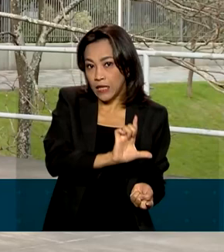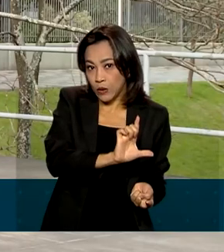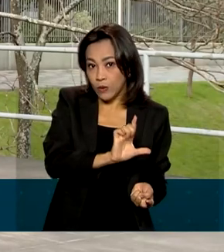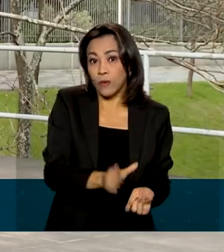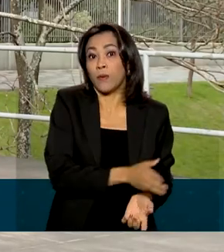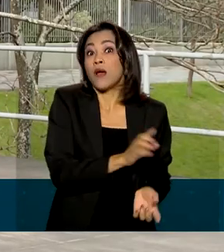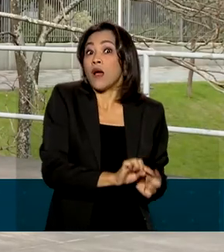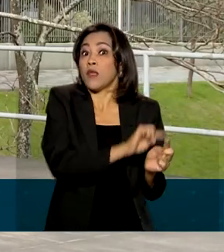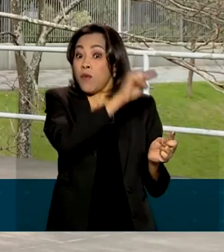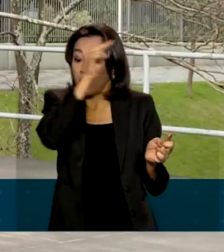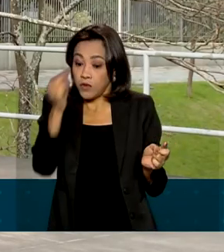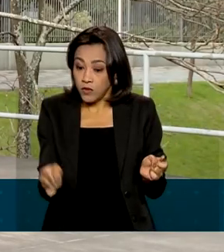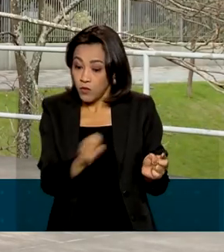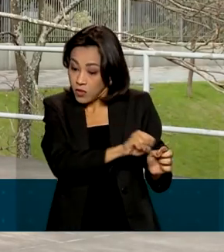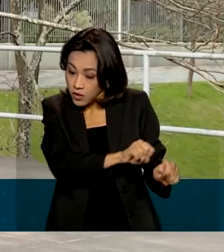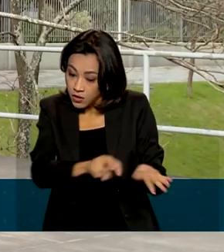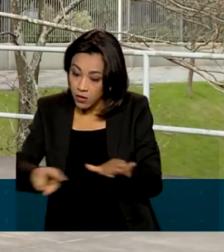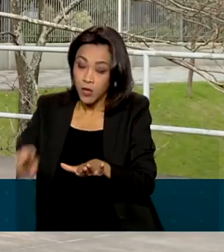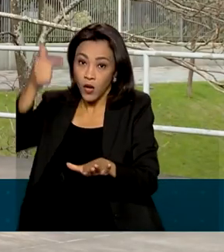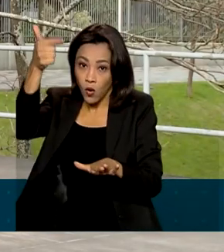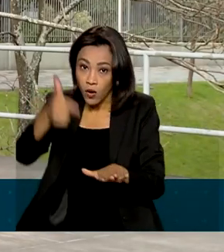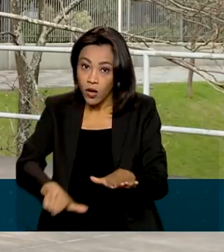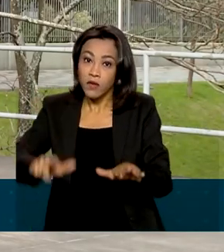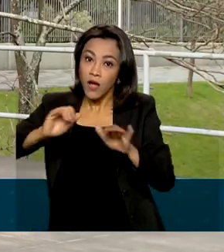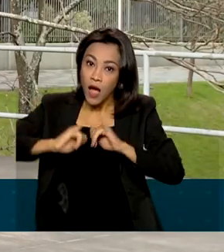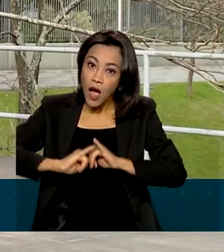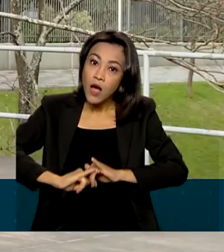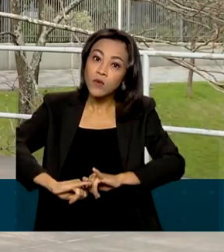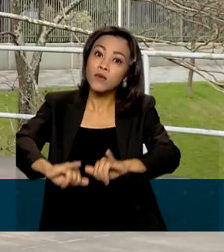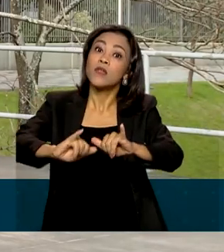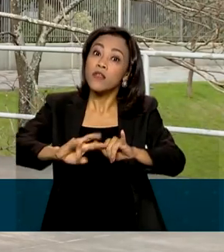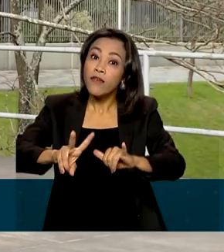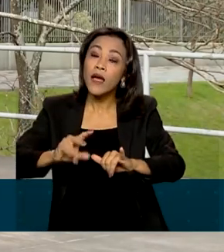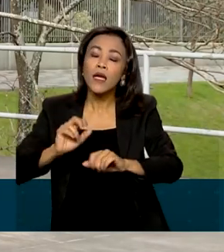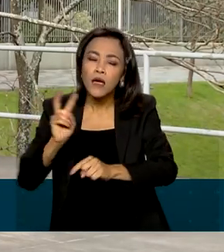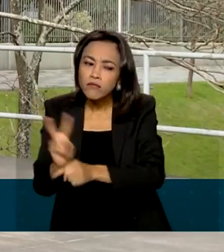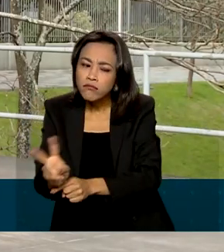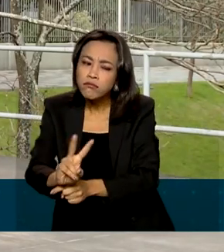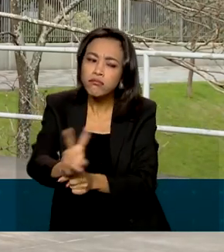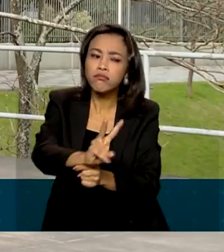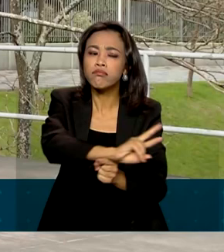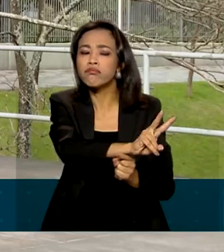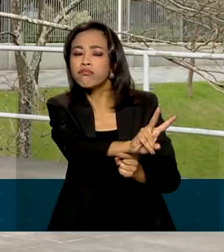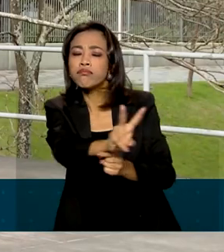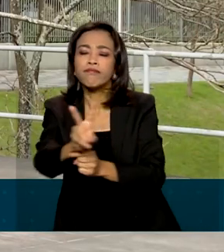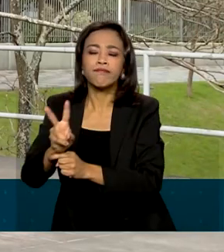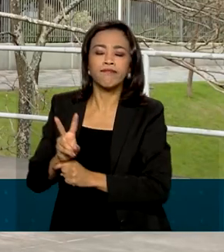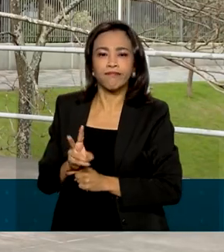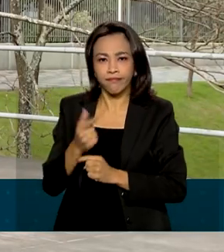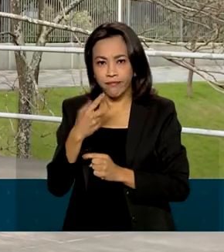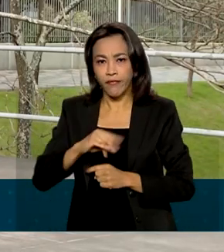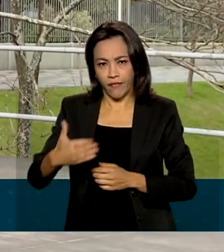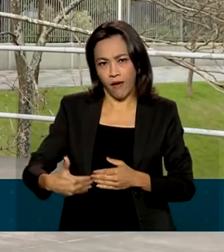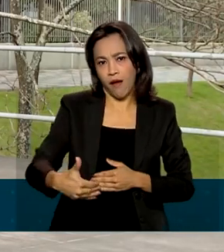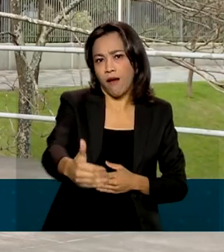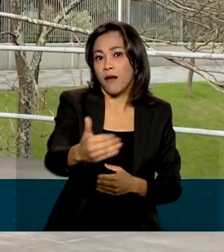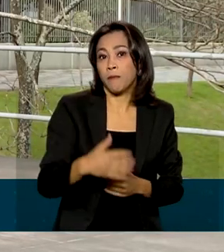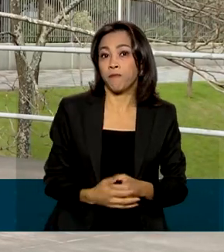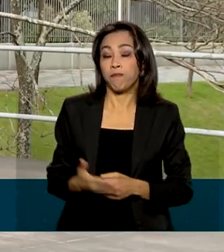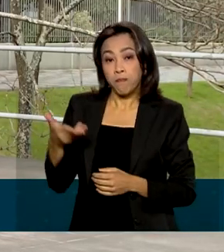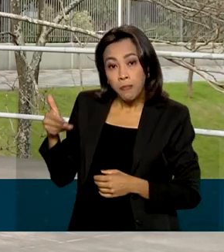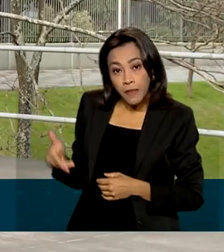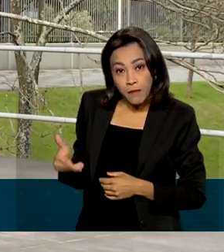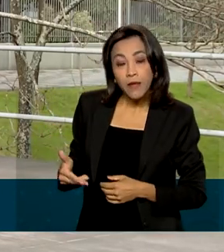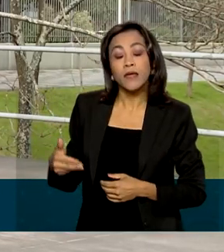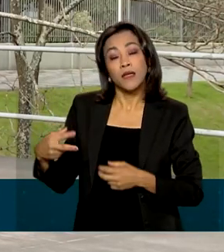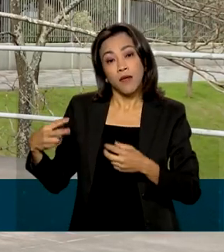depois da Petrobras anunciar que vai supervisionar a alteração de preços da gasolina. Segundo nota oficial